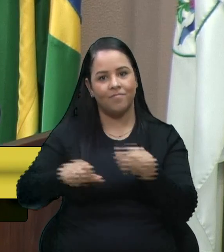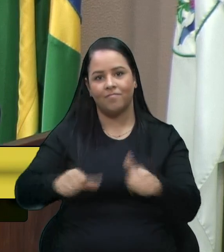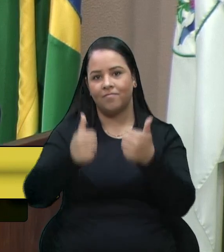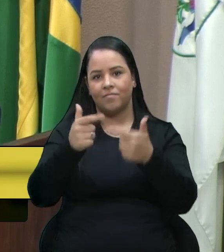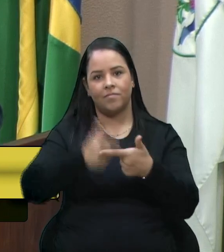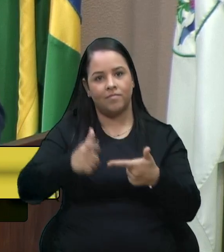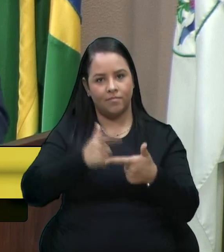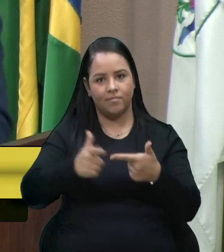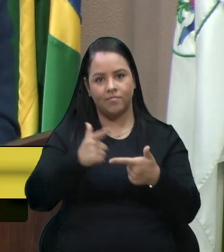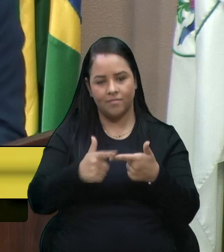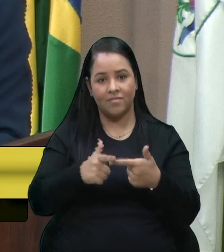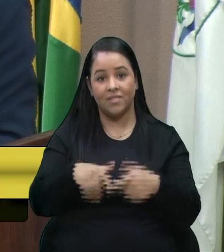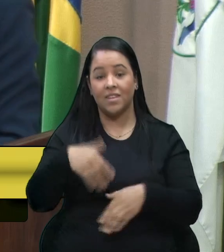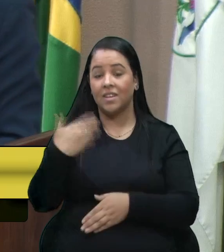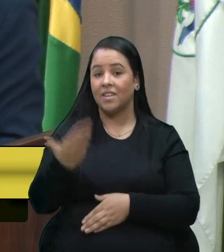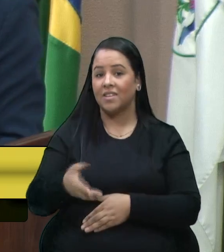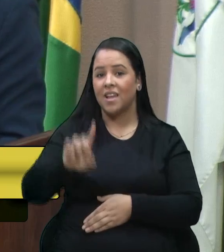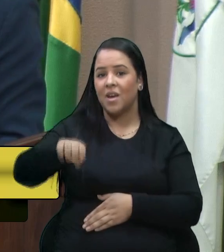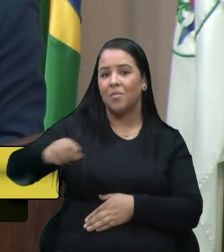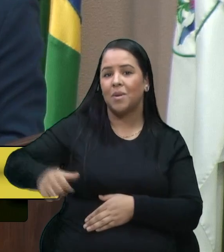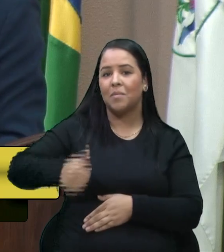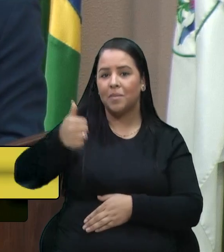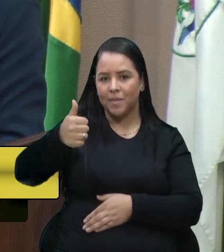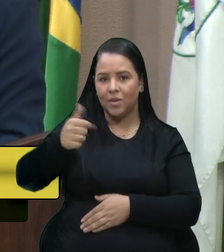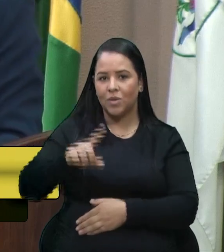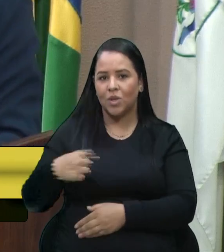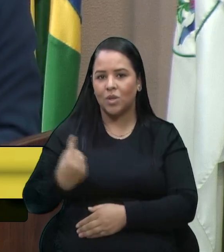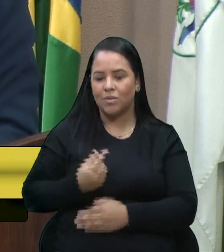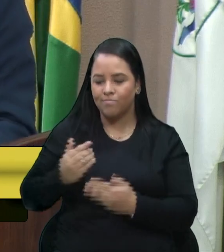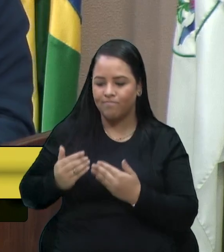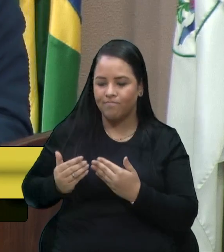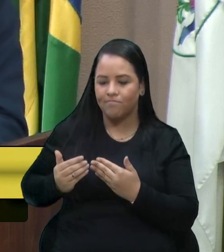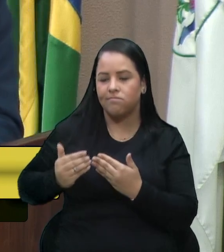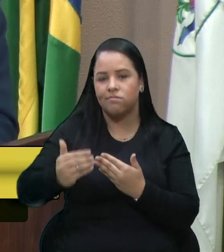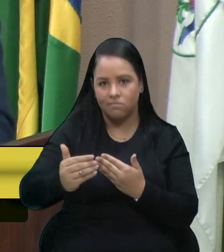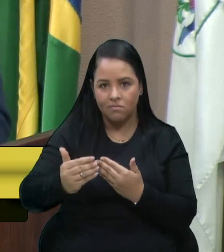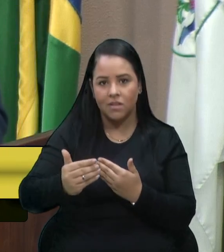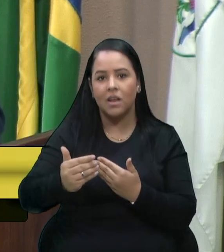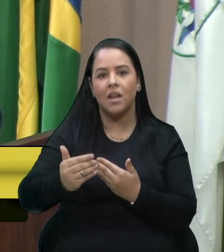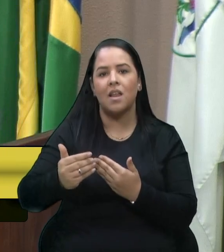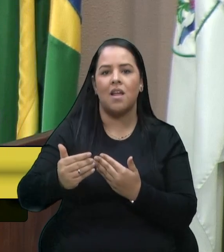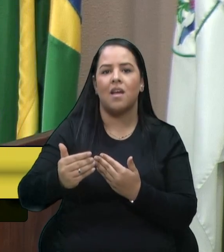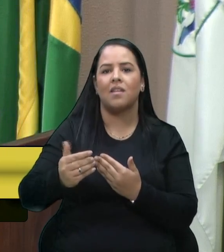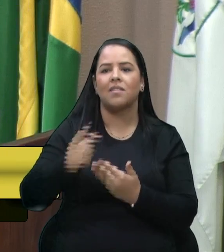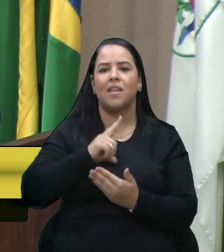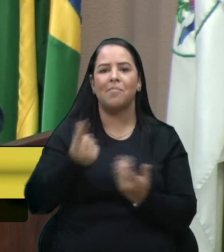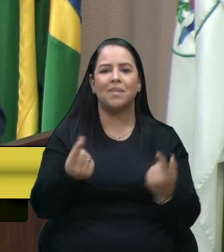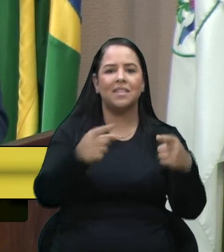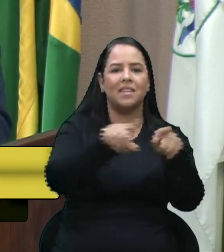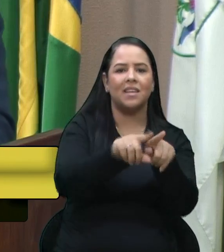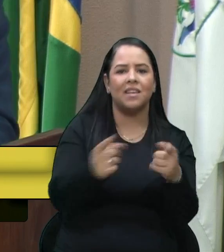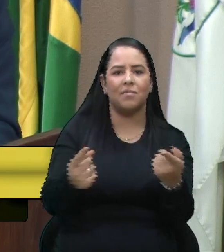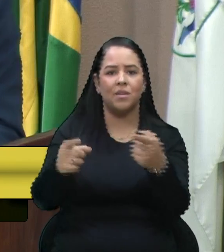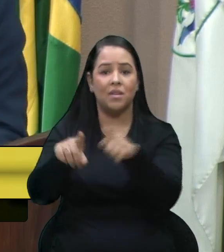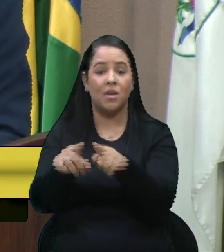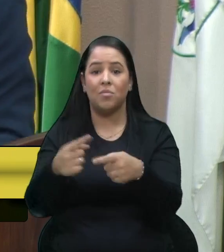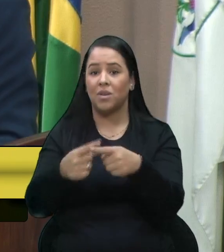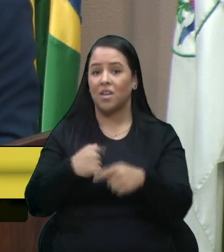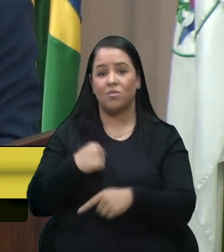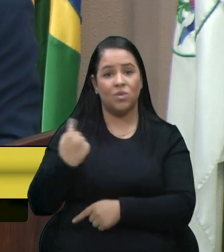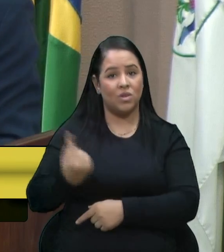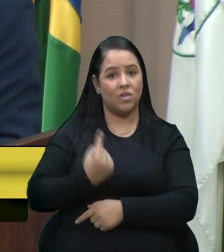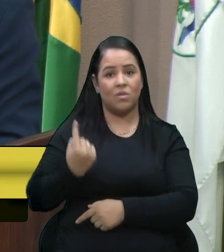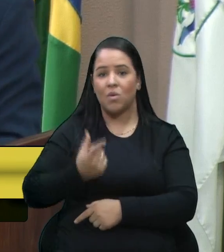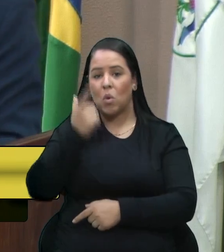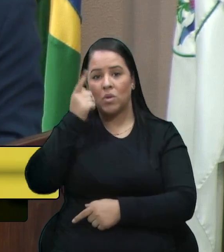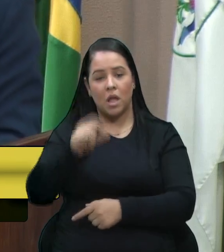E esses aqui são os primeiros passos que a gente está conseguindo ir em busca de parcerias, porque eu sozinho não consigo. Mas temos